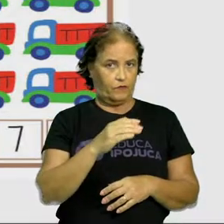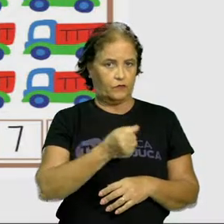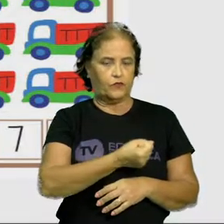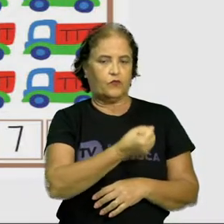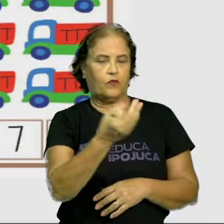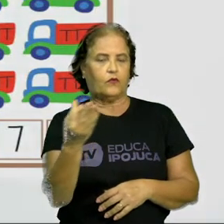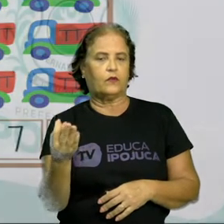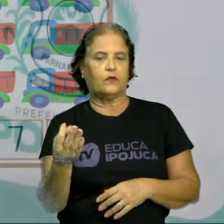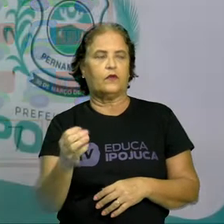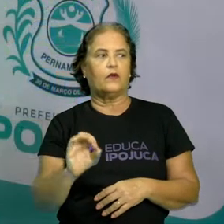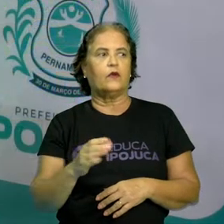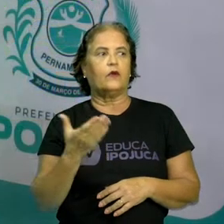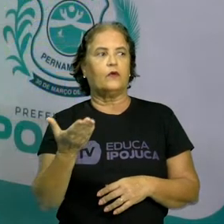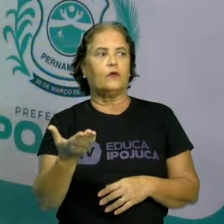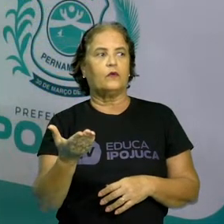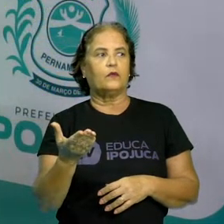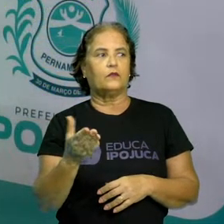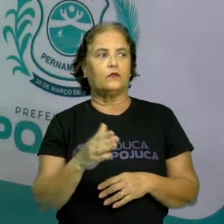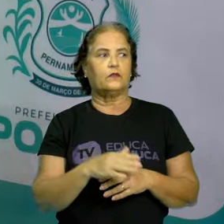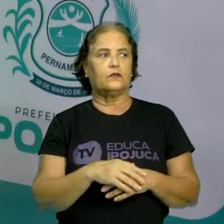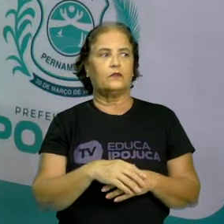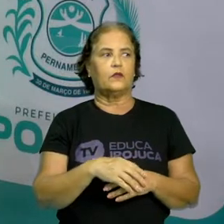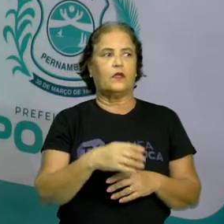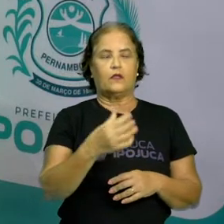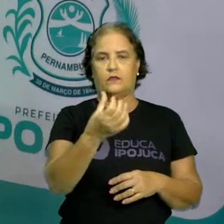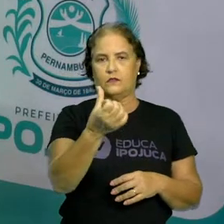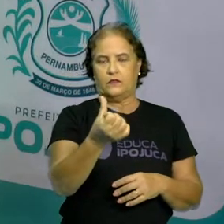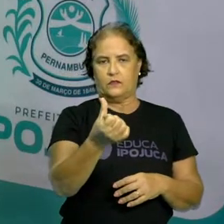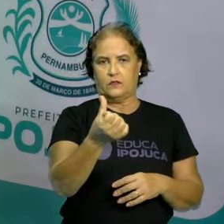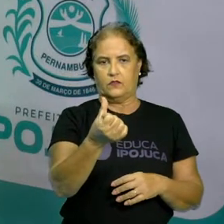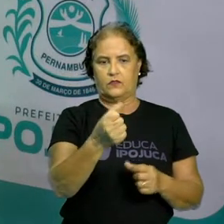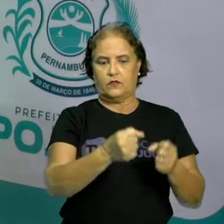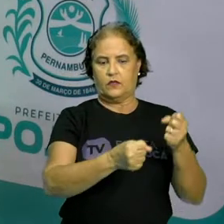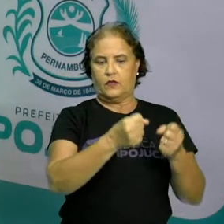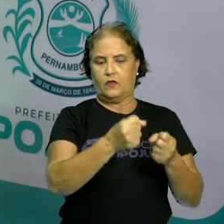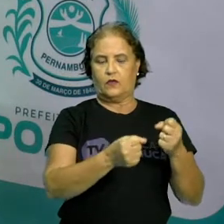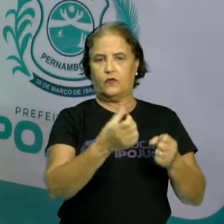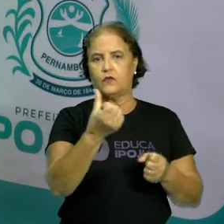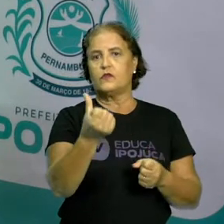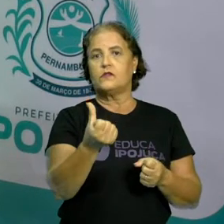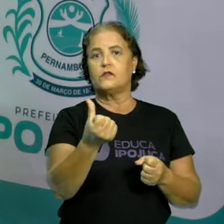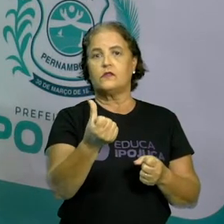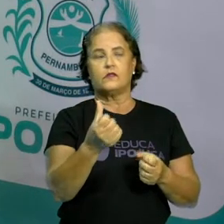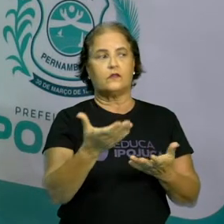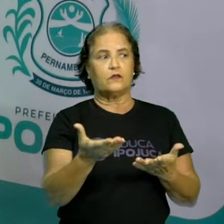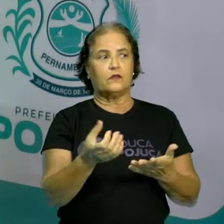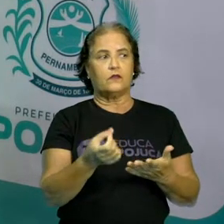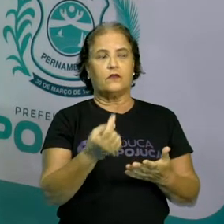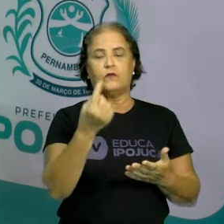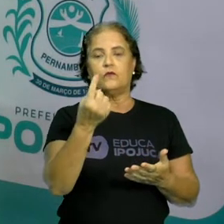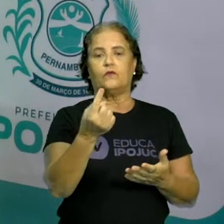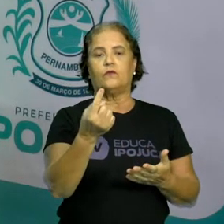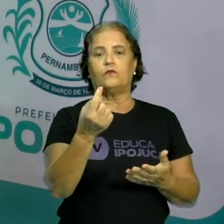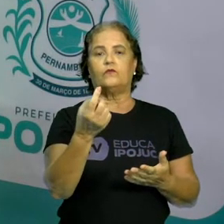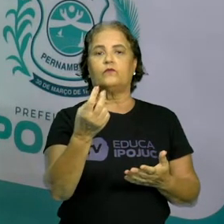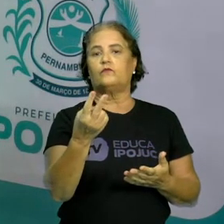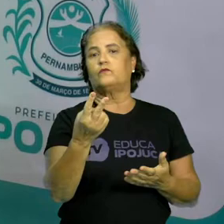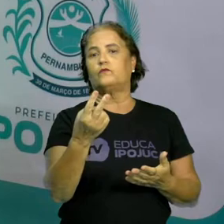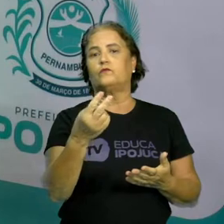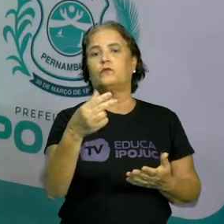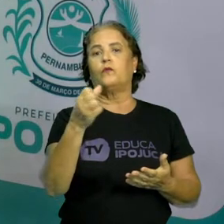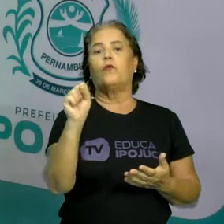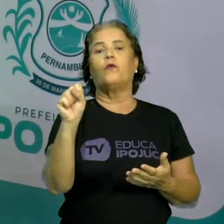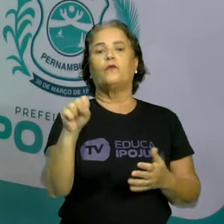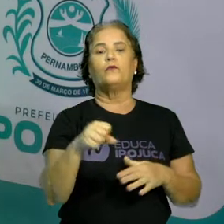Quantas caçambas nós temos aqui? Temos seis, sete ou oito caçambas. E aí, conseguiram já